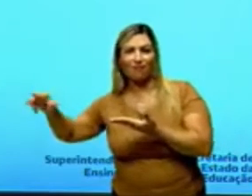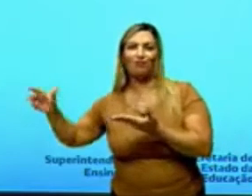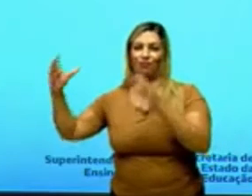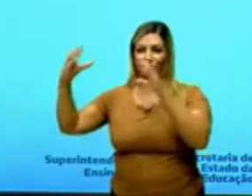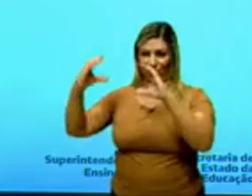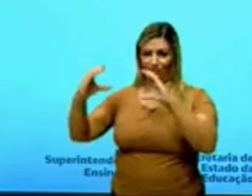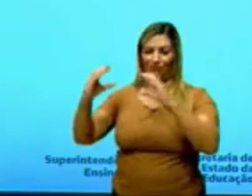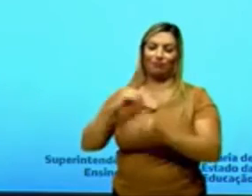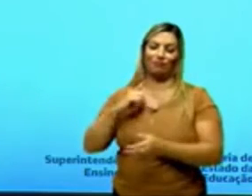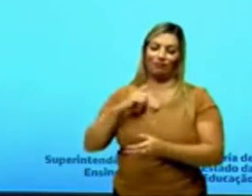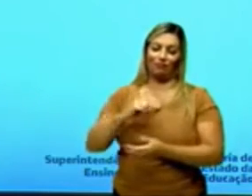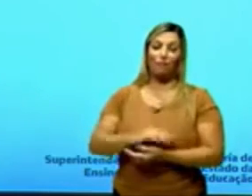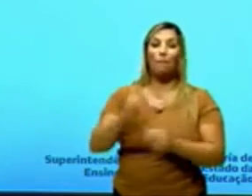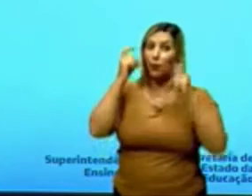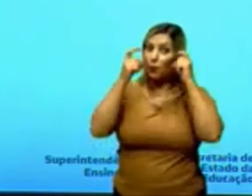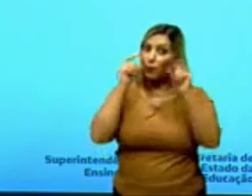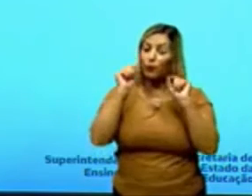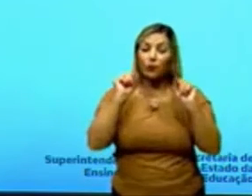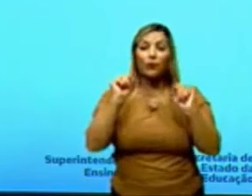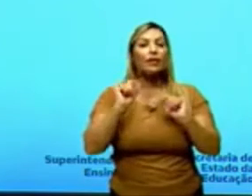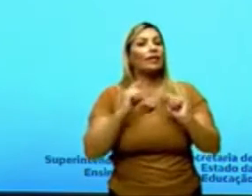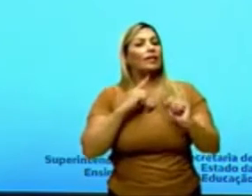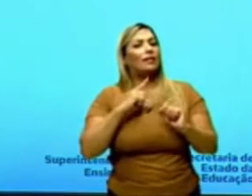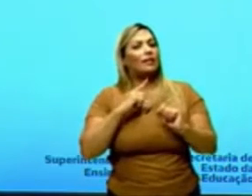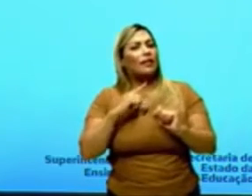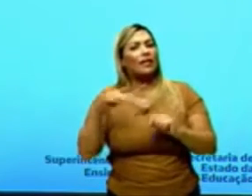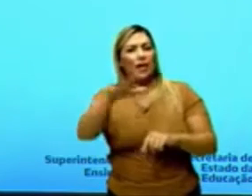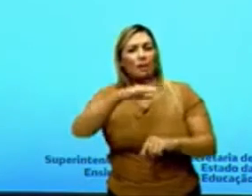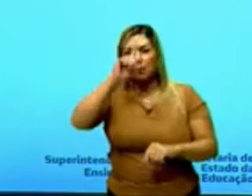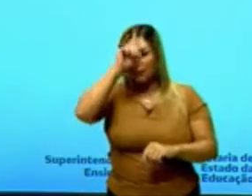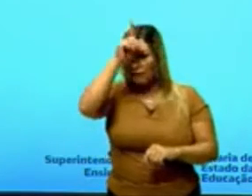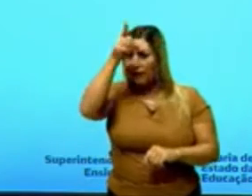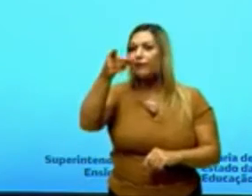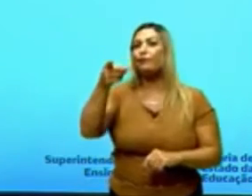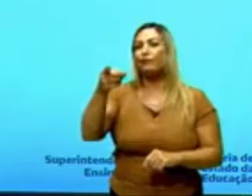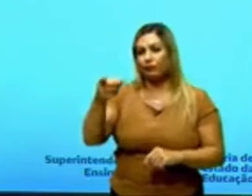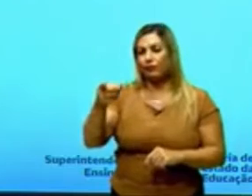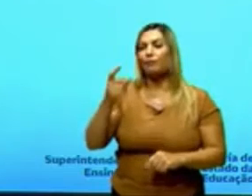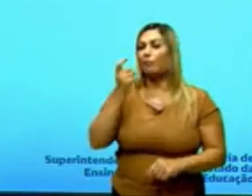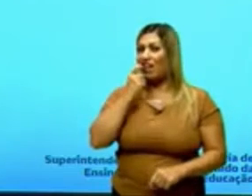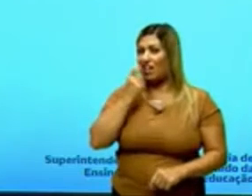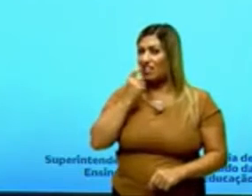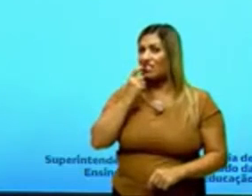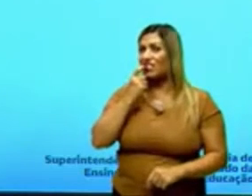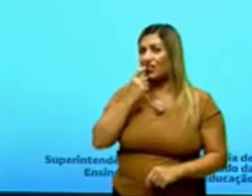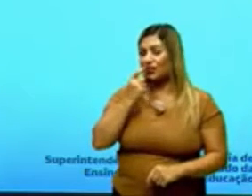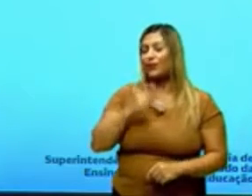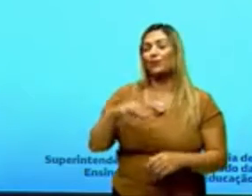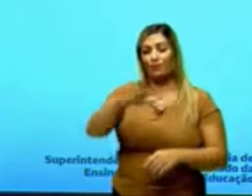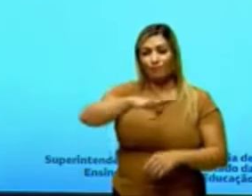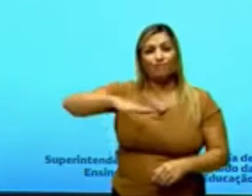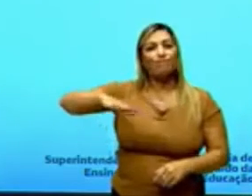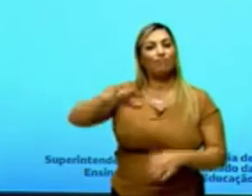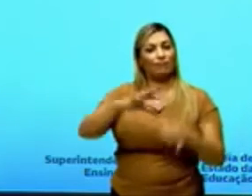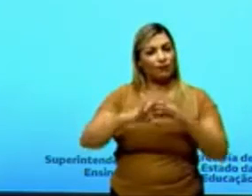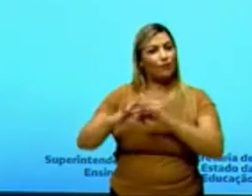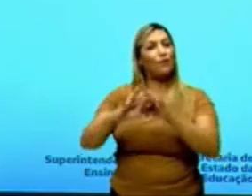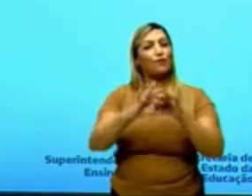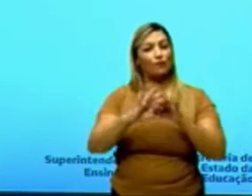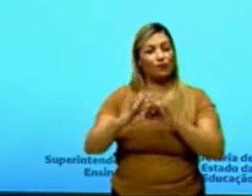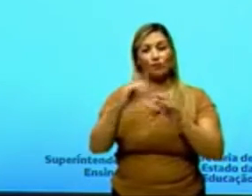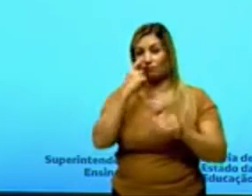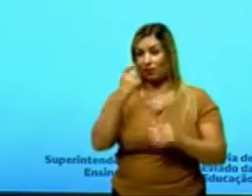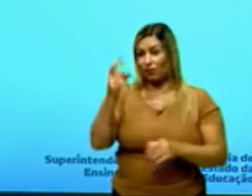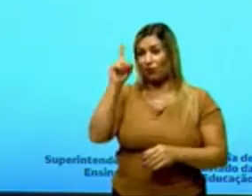preocupa, e até mesmo em termos de meio ambiente, é a questão dos plásticos, né, os plásticos estão envolvidos aí no nosso cotidiano,